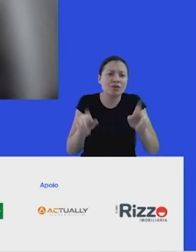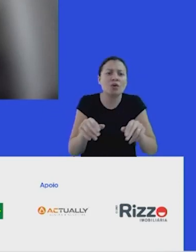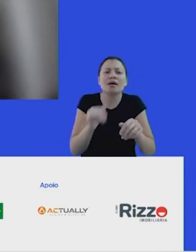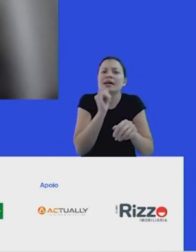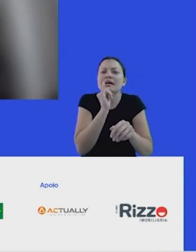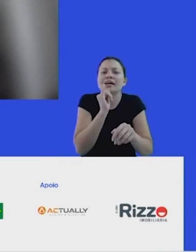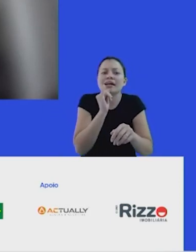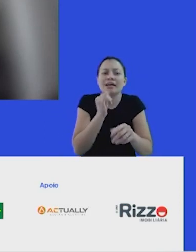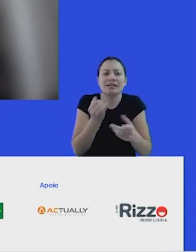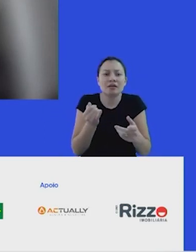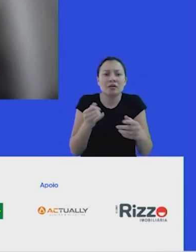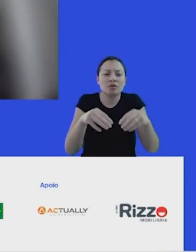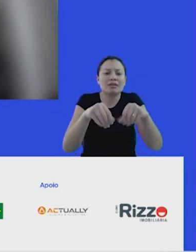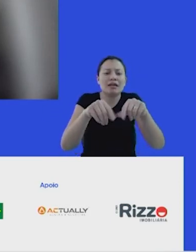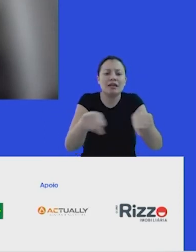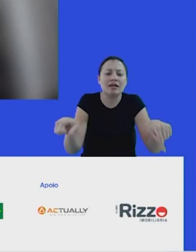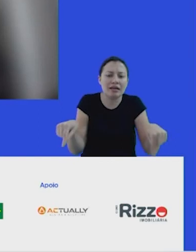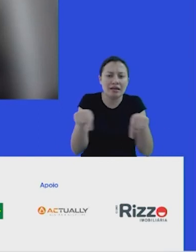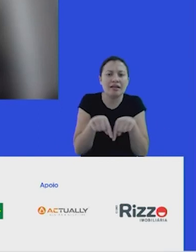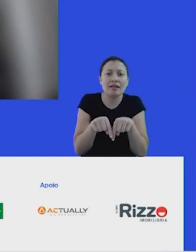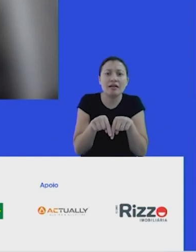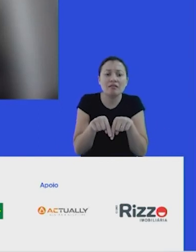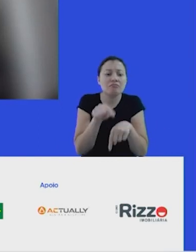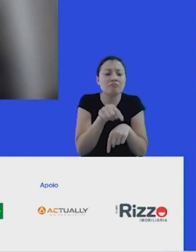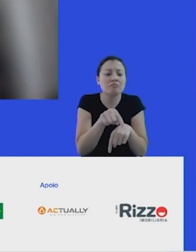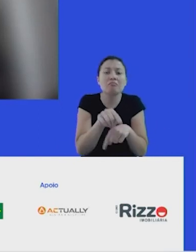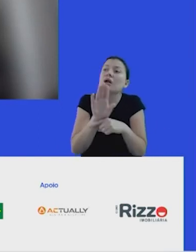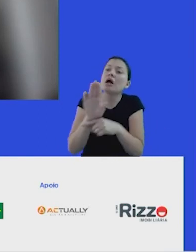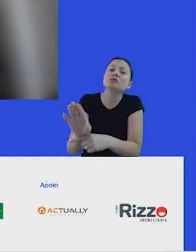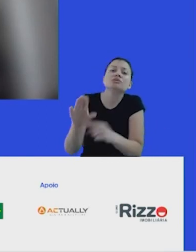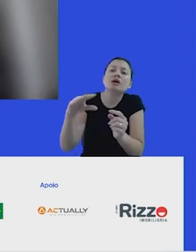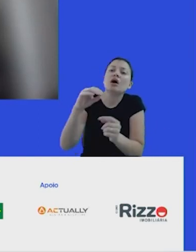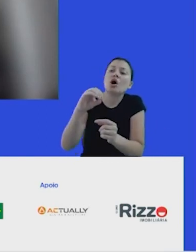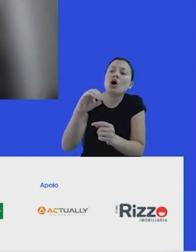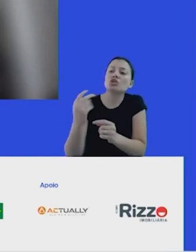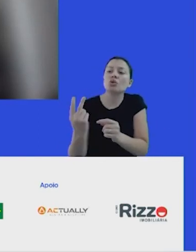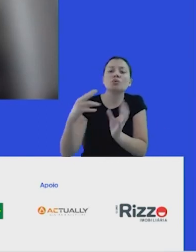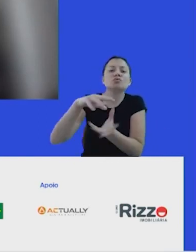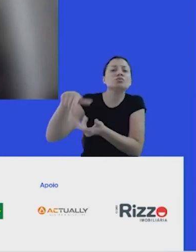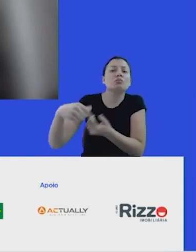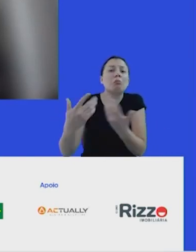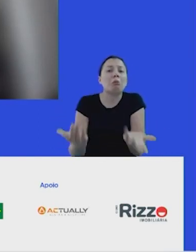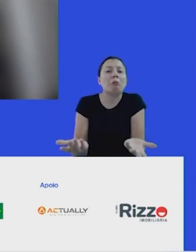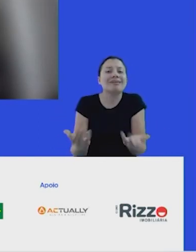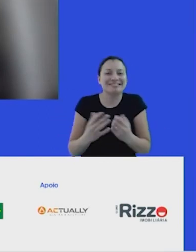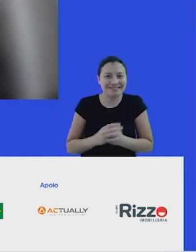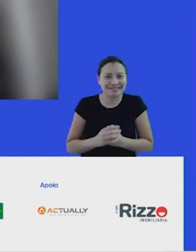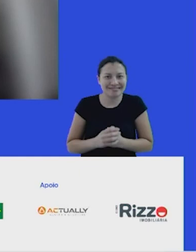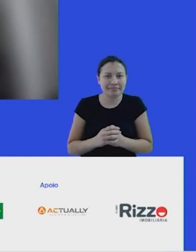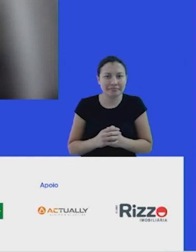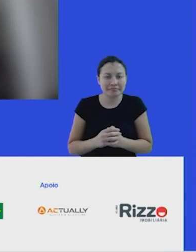contribuição desse pedaço de terra para a geração do oxigênio, para o mundo, para compensar? Então, nós